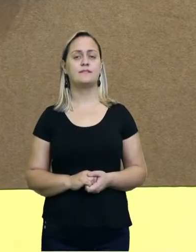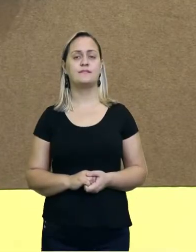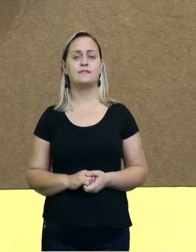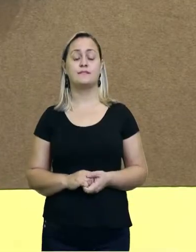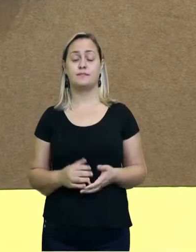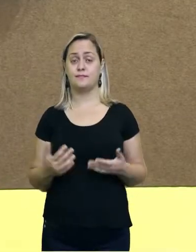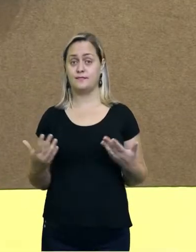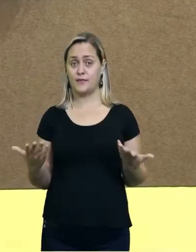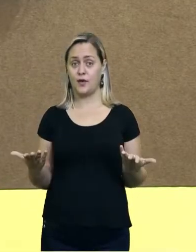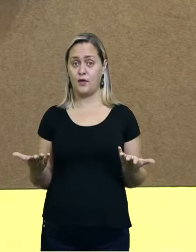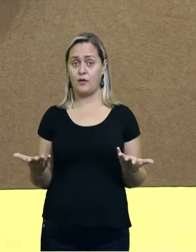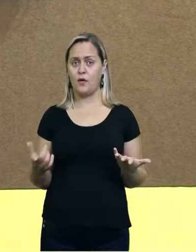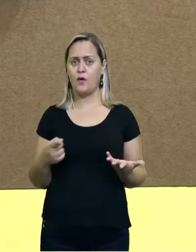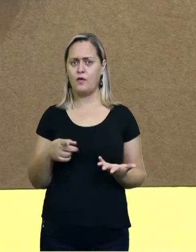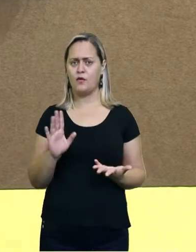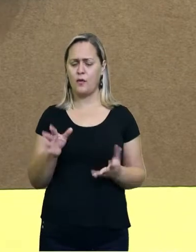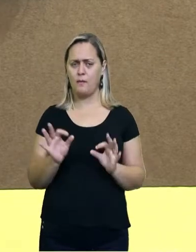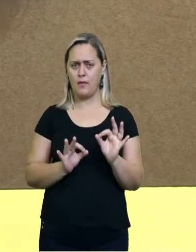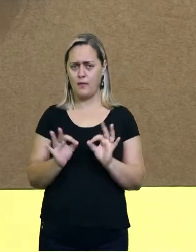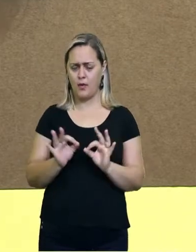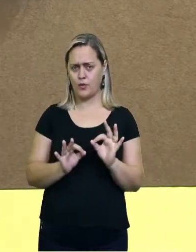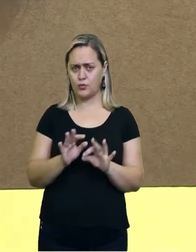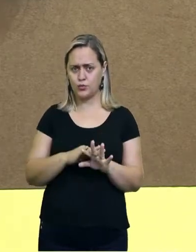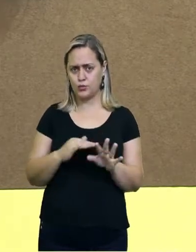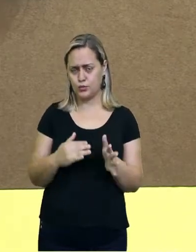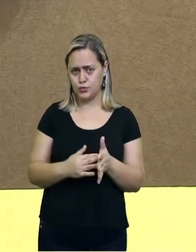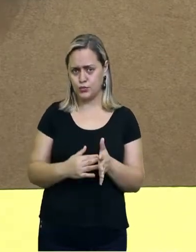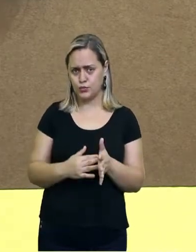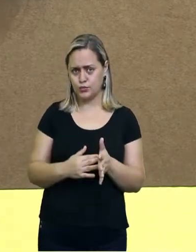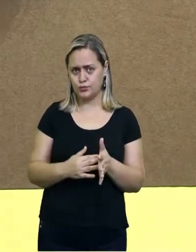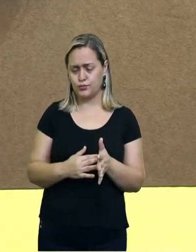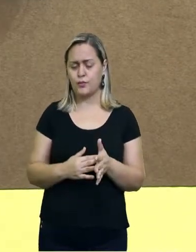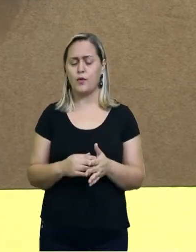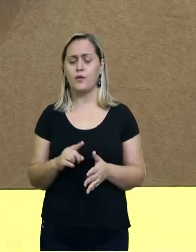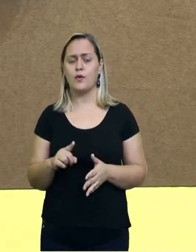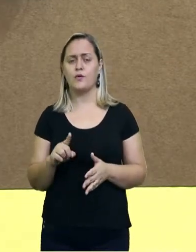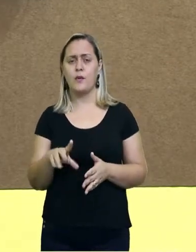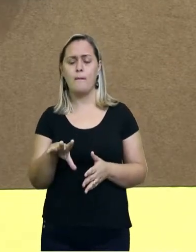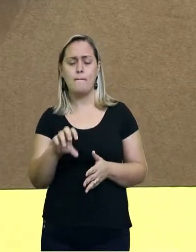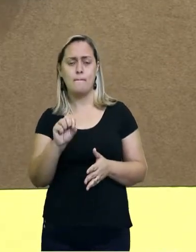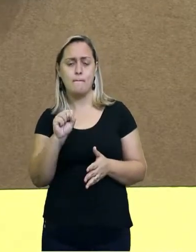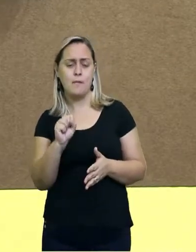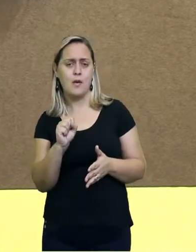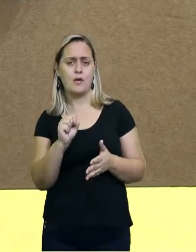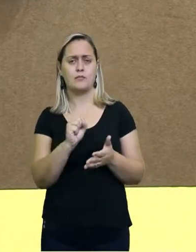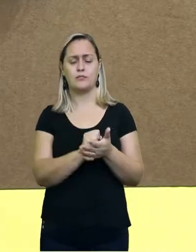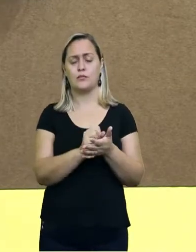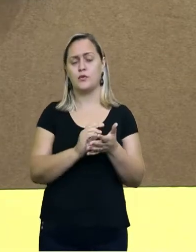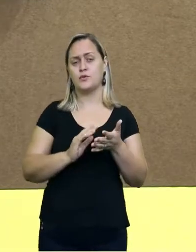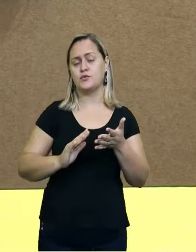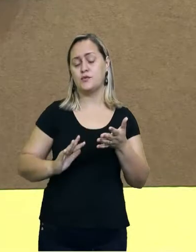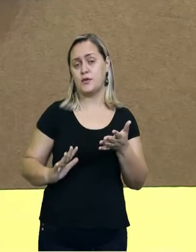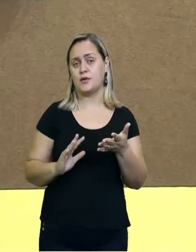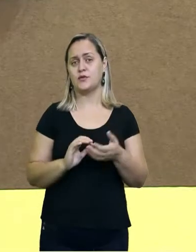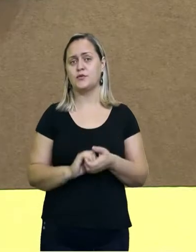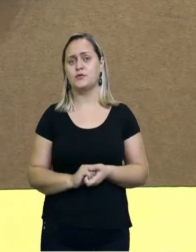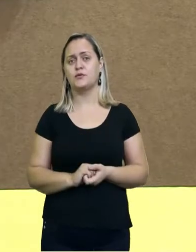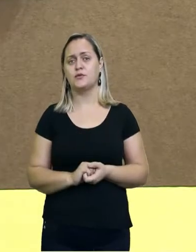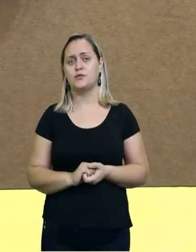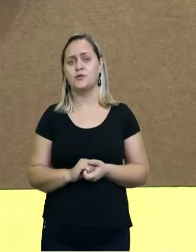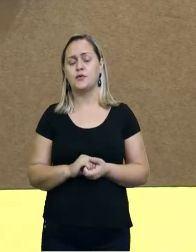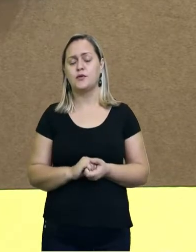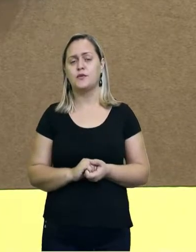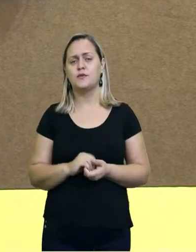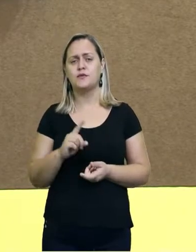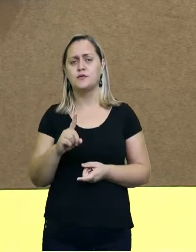Então, já buscou o seu material? Você vai estar na sua mão com o material que foi repassado. Lá você vai ter duas atividades